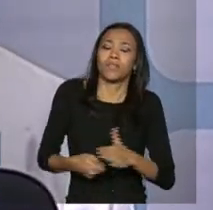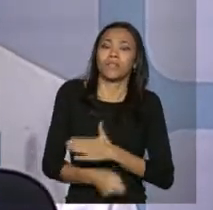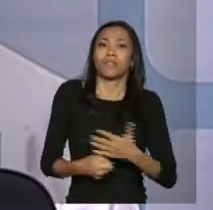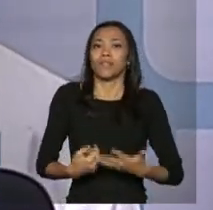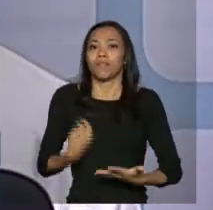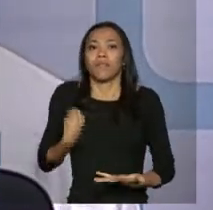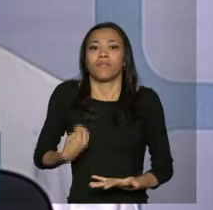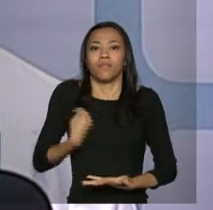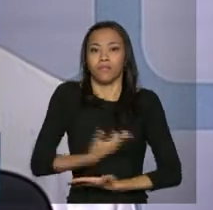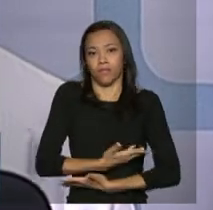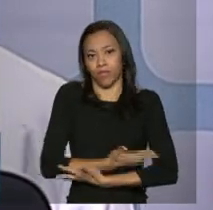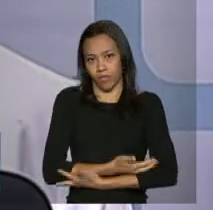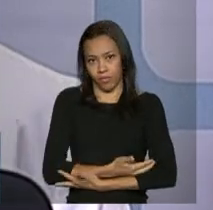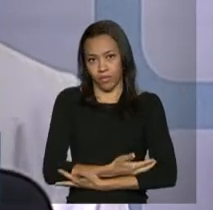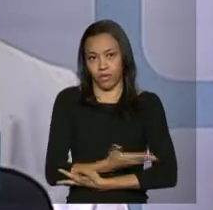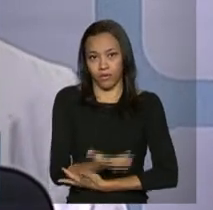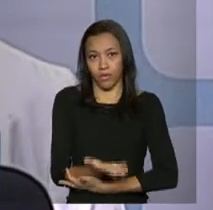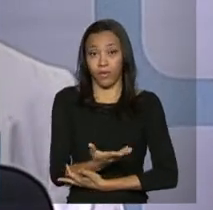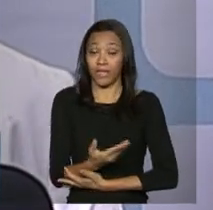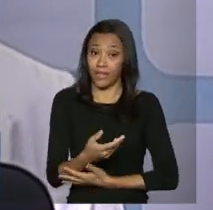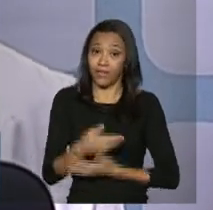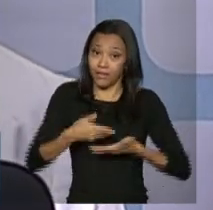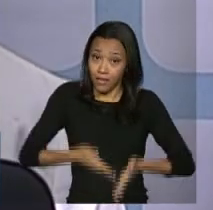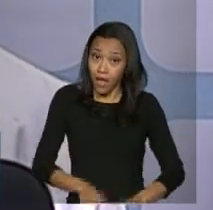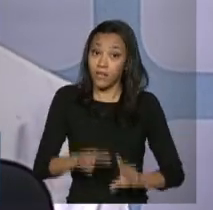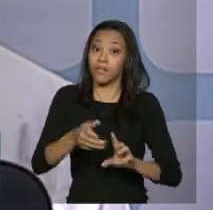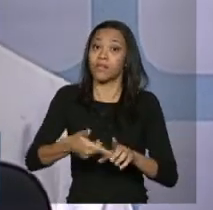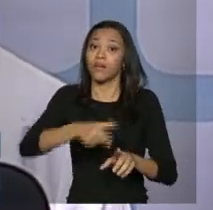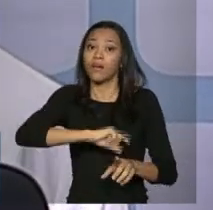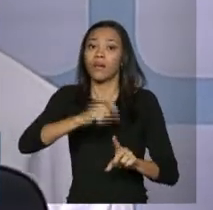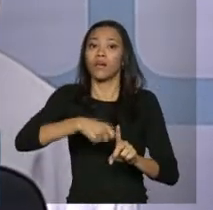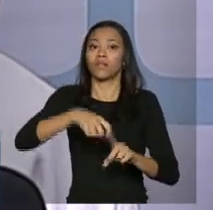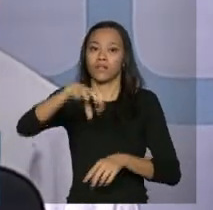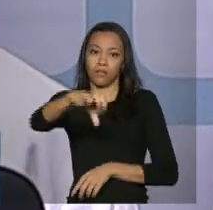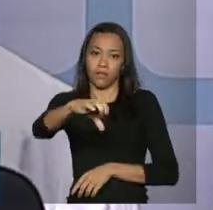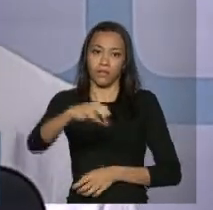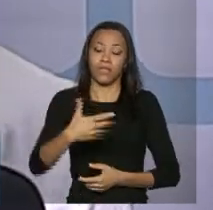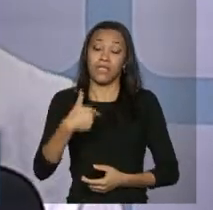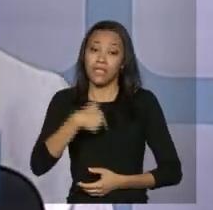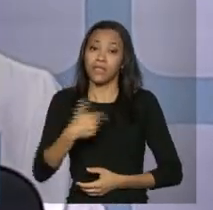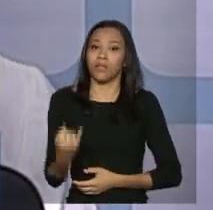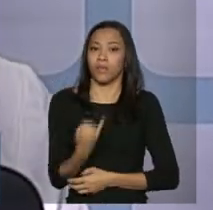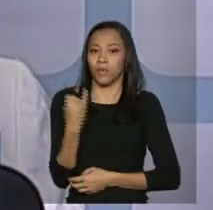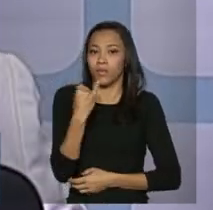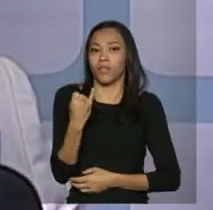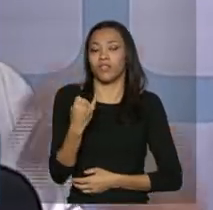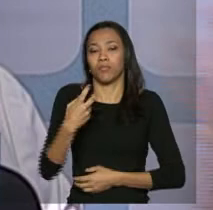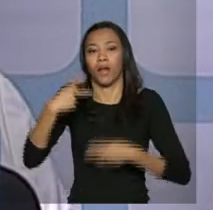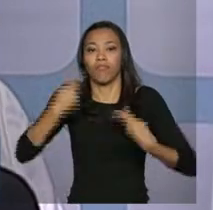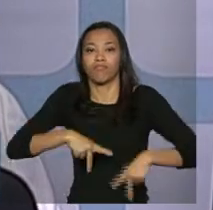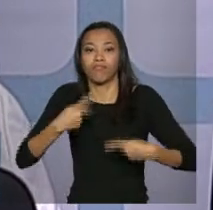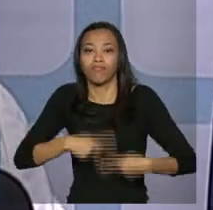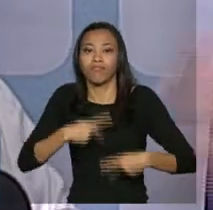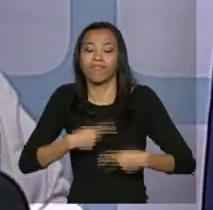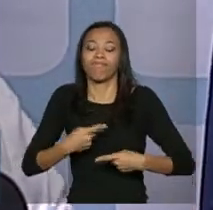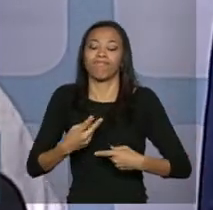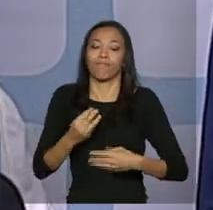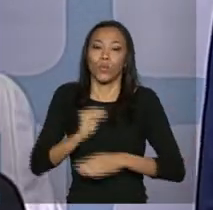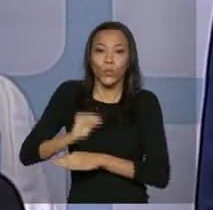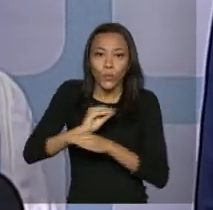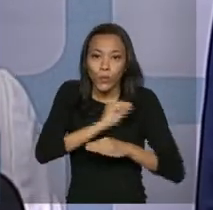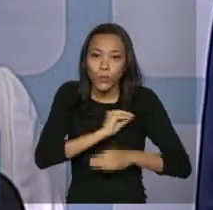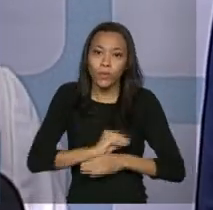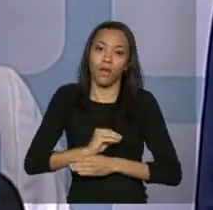Então, é muito mais adequado do ponto de vista tanto nutricional como imunológico do que as